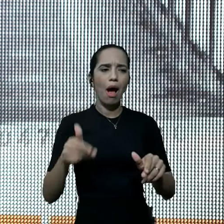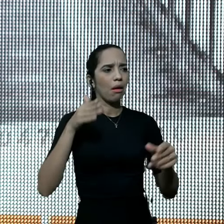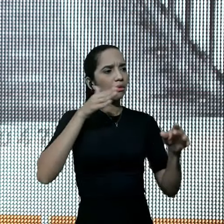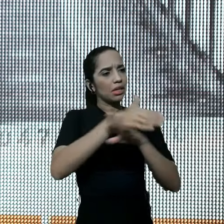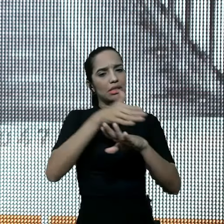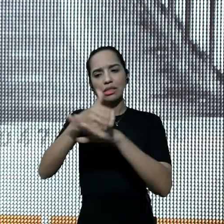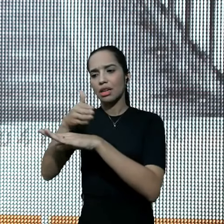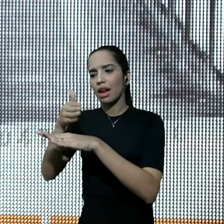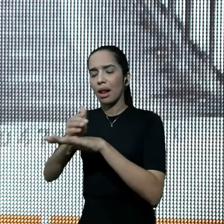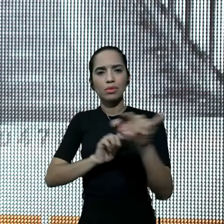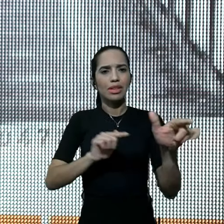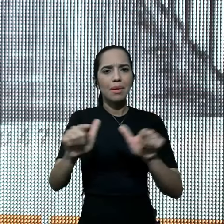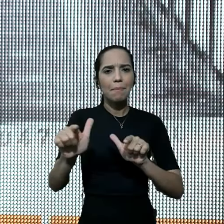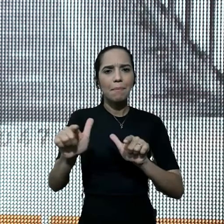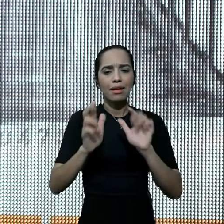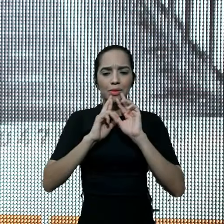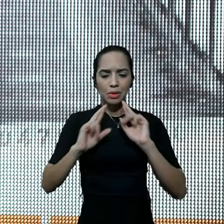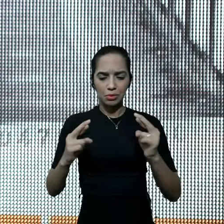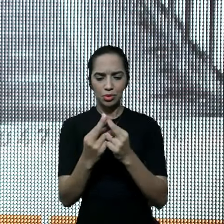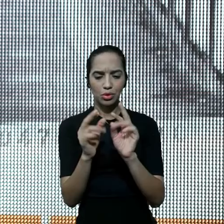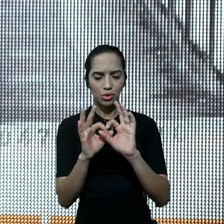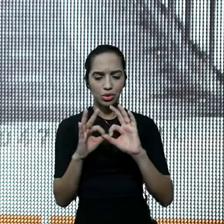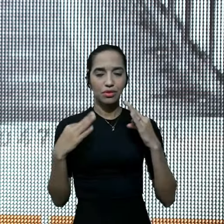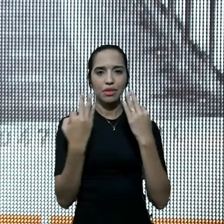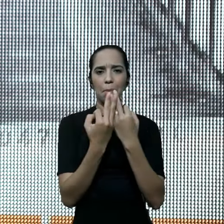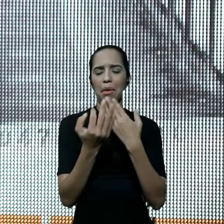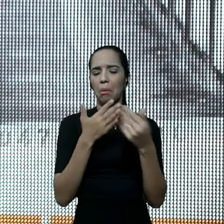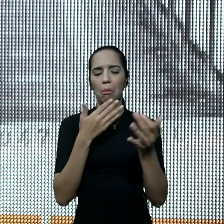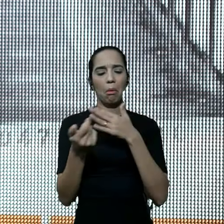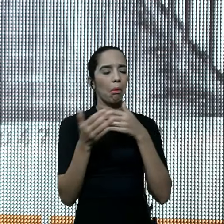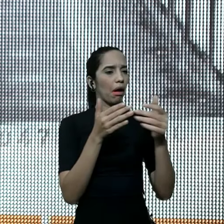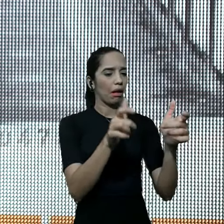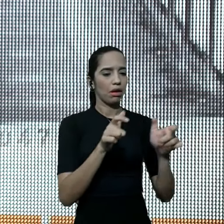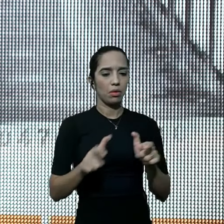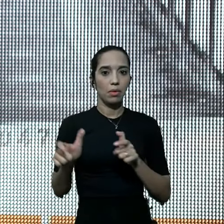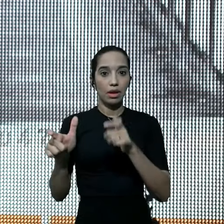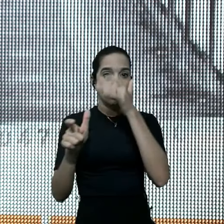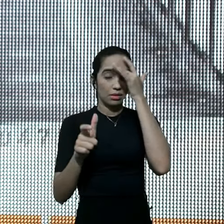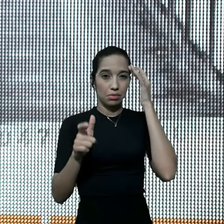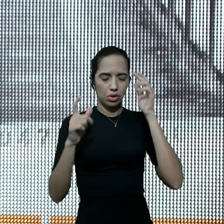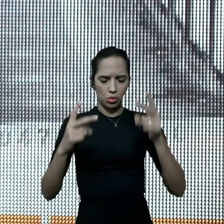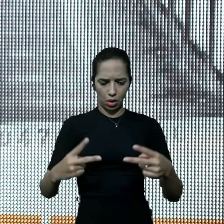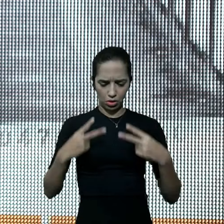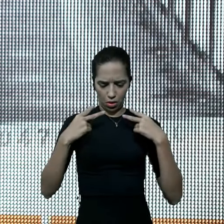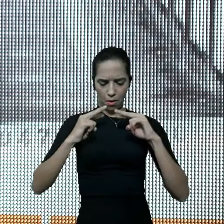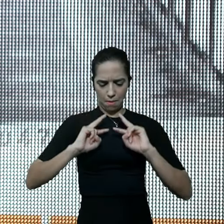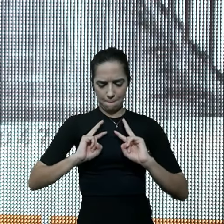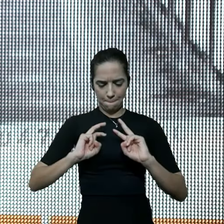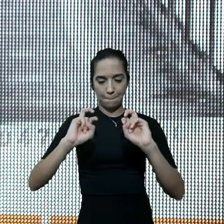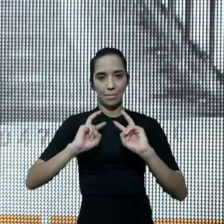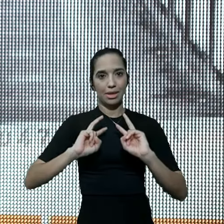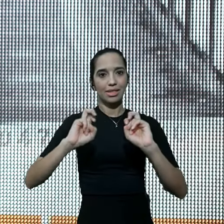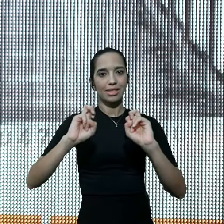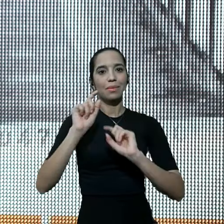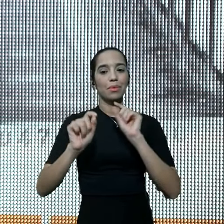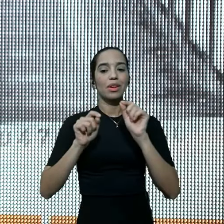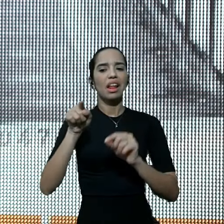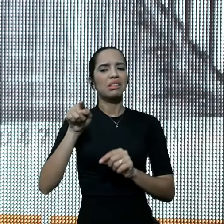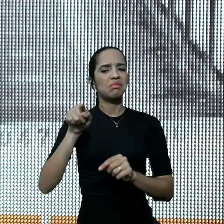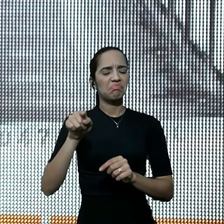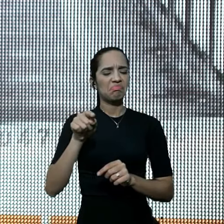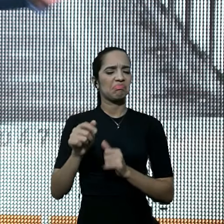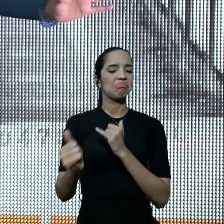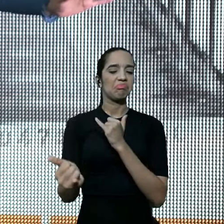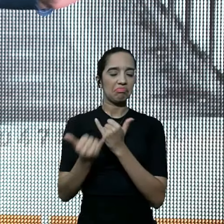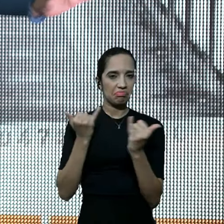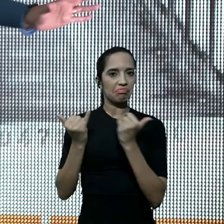locais de trabalho, nas nossas reuniões familiares, e por onde formos, que as pessoas percebam em nós, ali vai alguém,